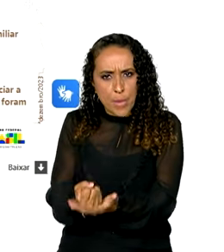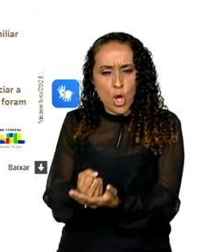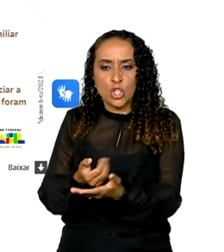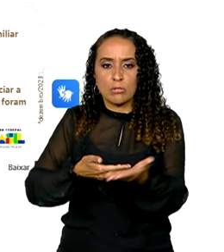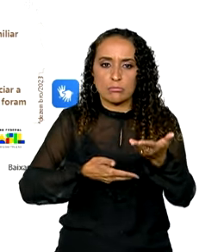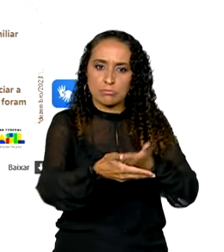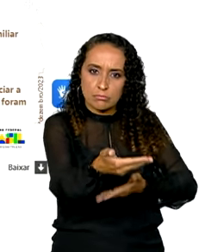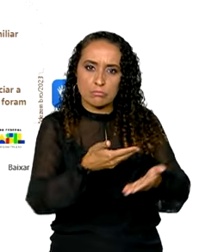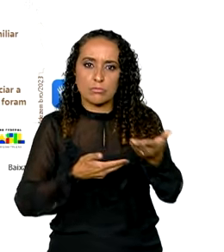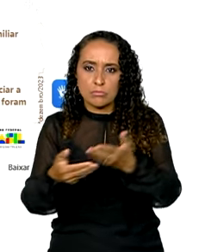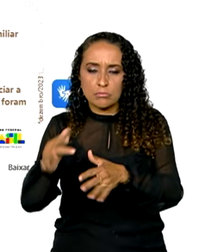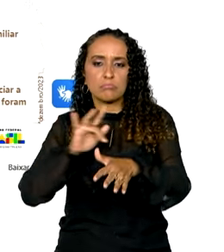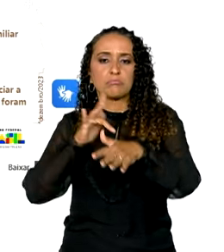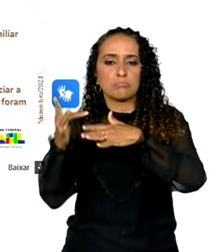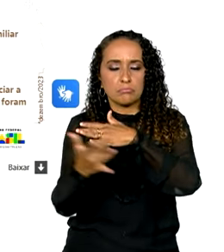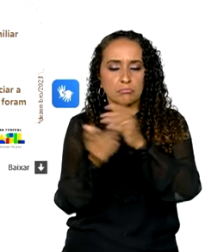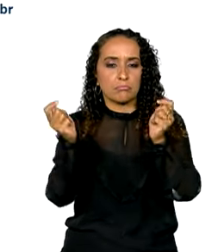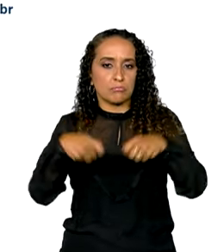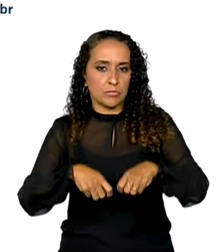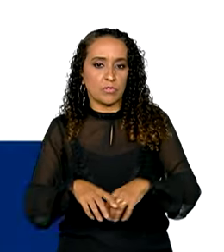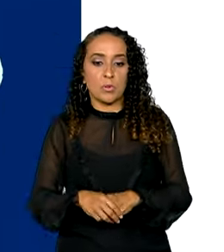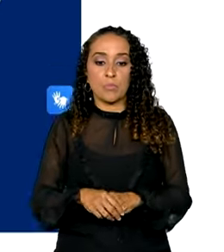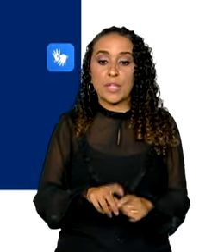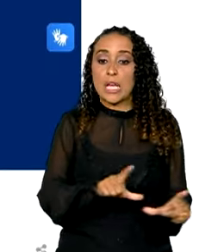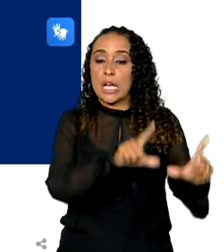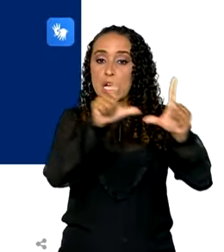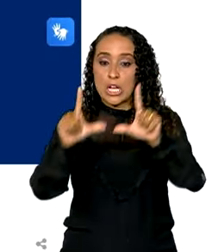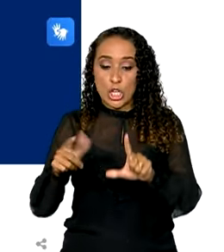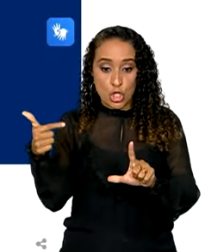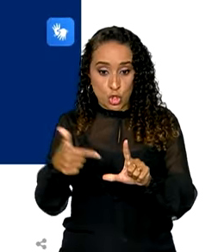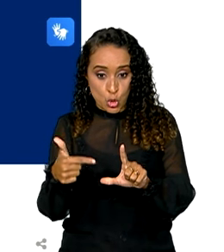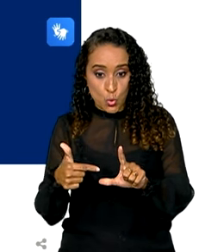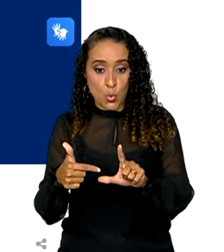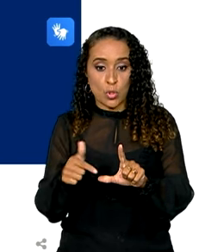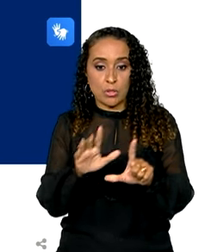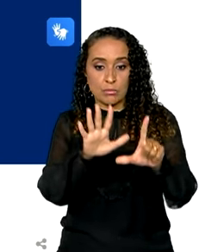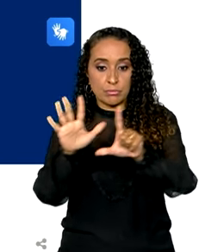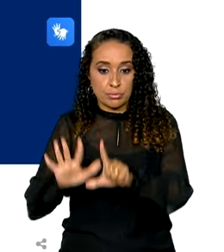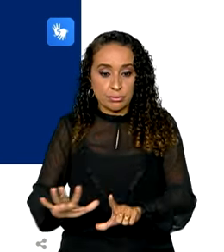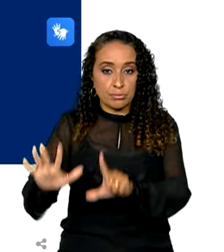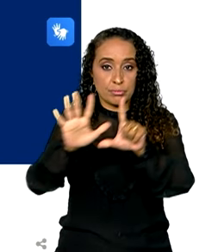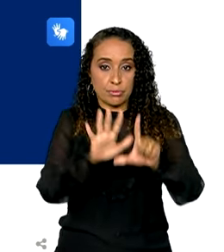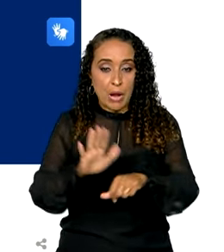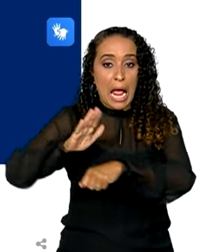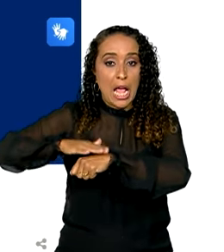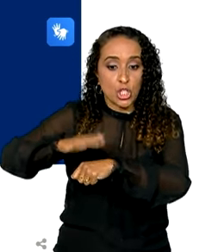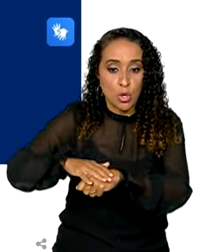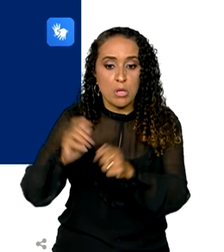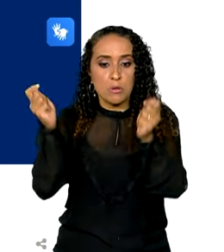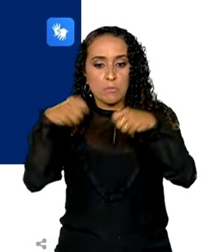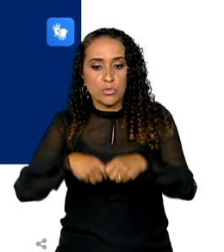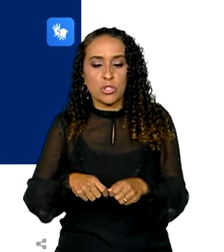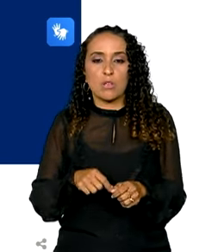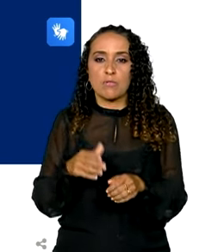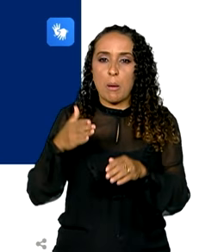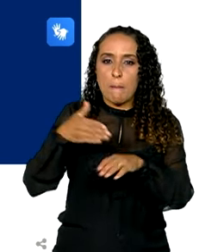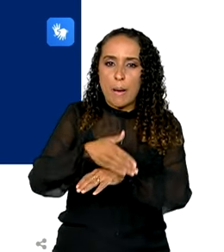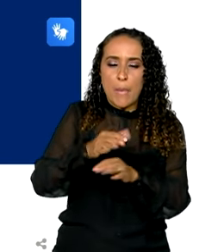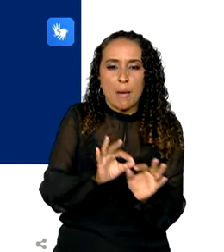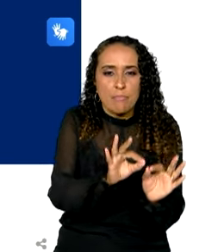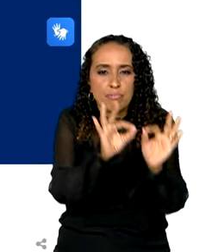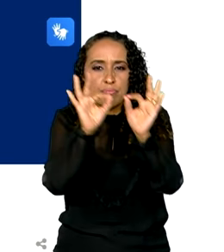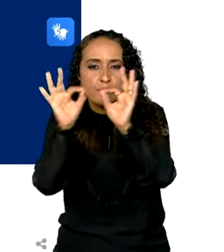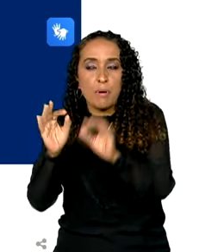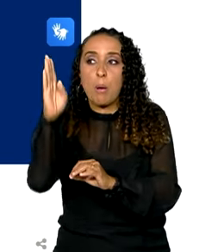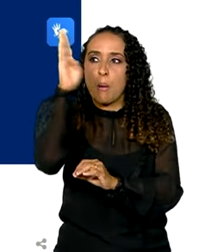compartilhadas nas redes sociais. Na segunda parte do Comunica.br, chamada Painel de Ações, é possível navegar por um mapa do